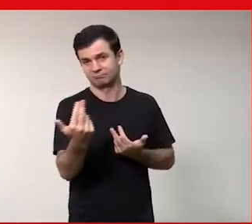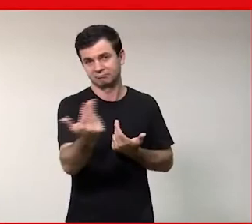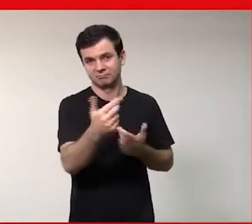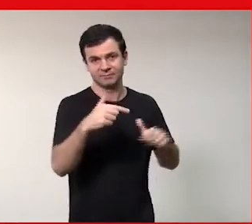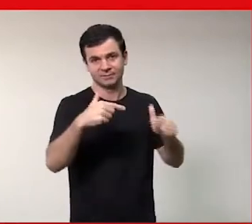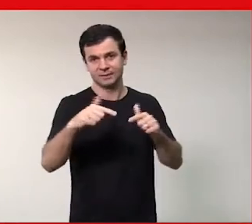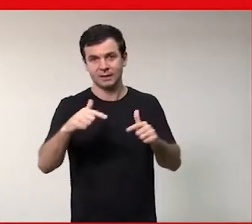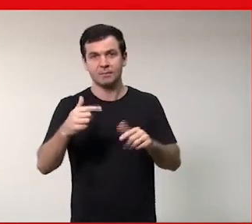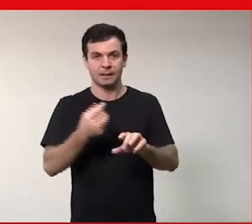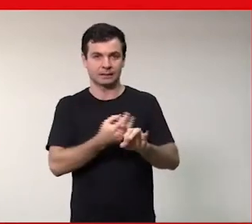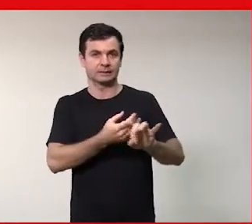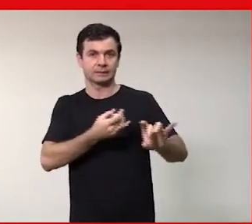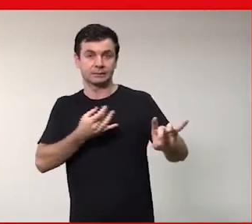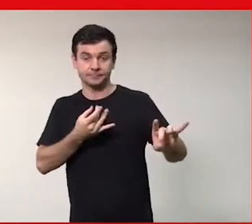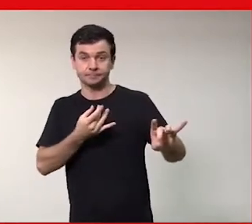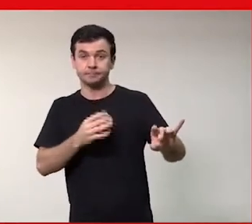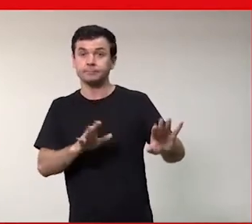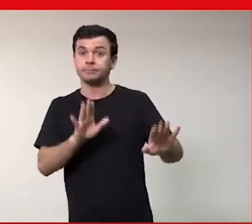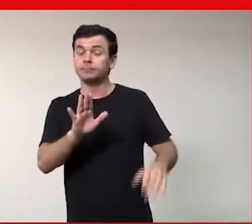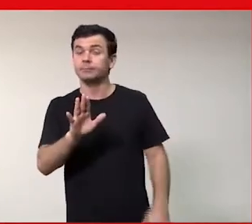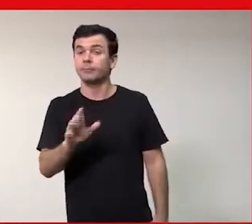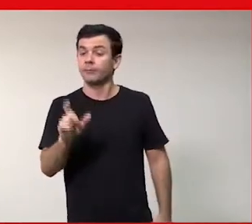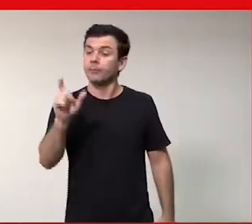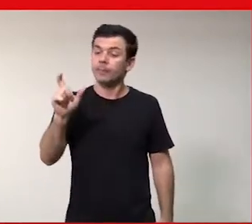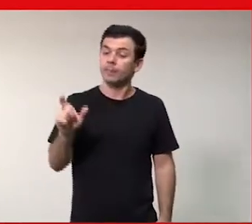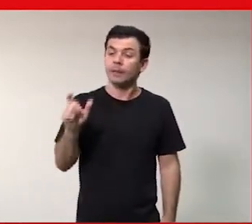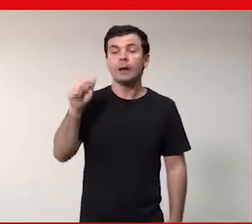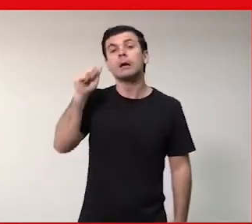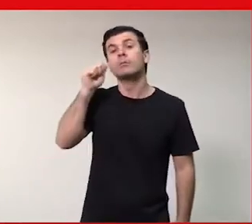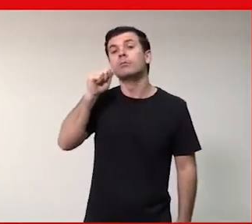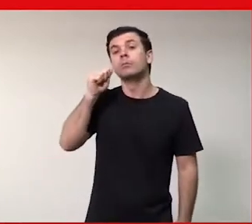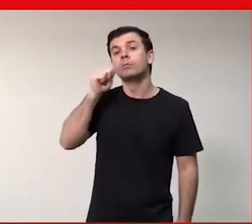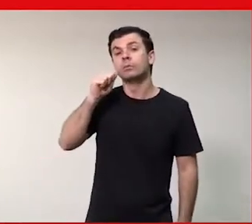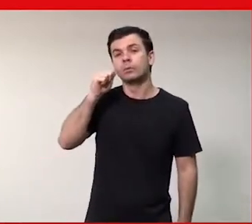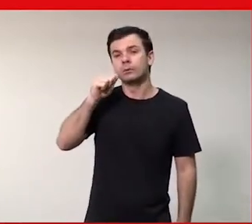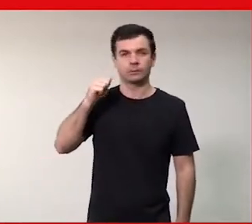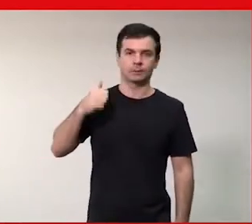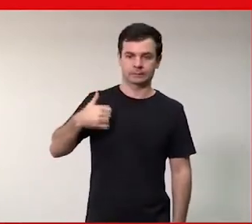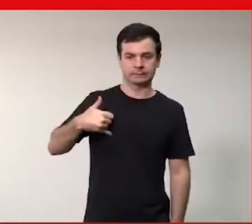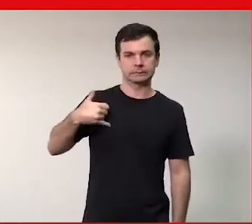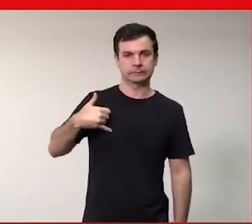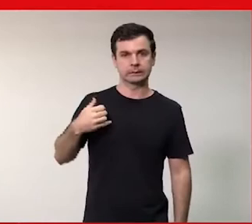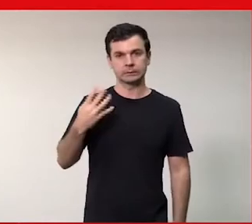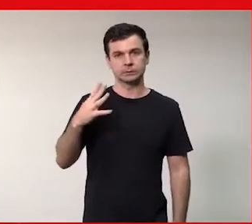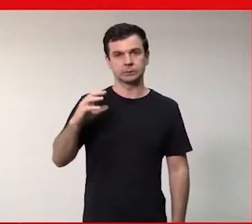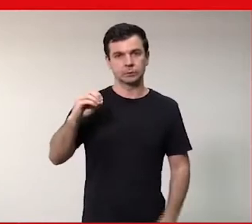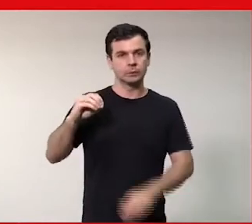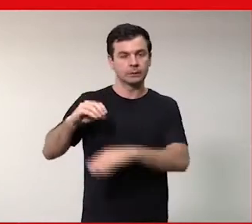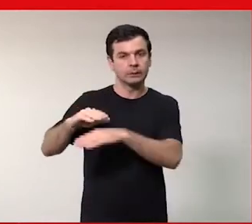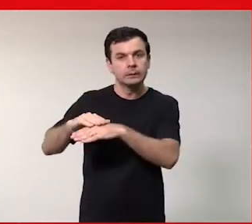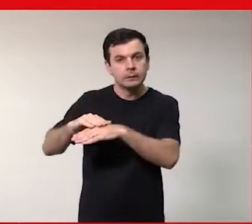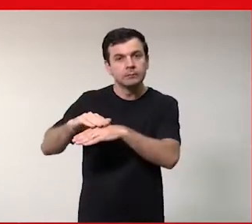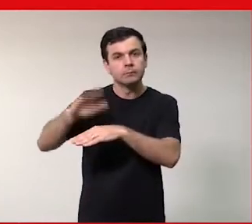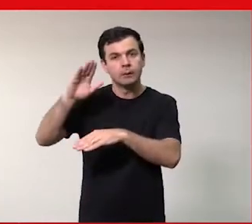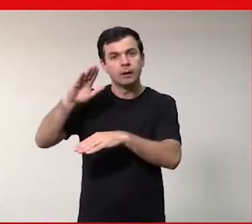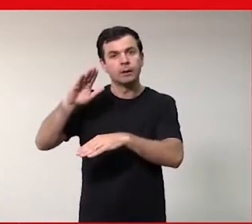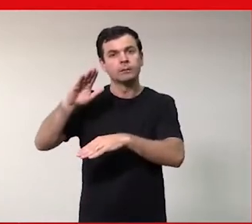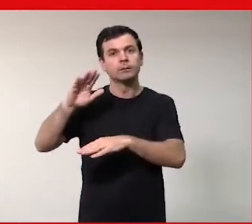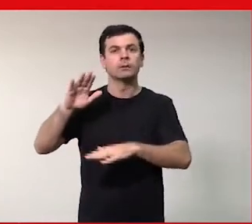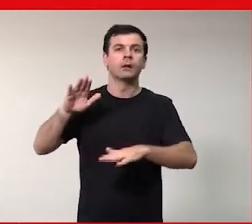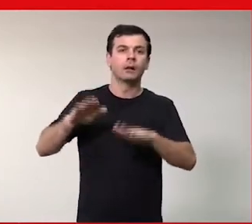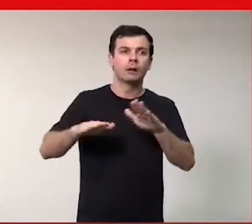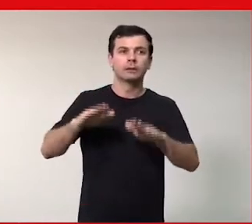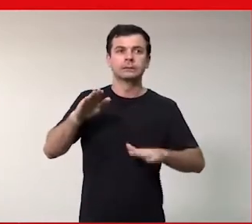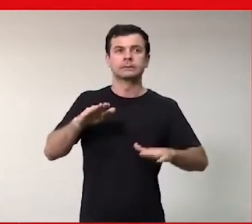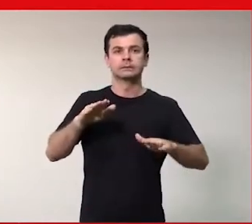Mas o que acontece com as mulheres nessa faixa é que a gente tem um número, apesar de ter números quase 50, 50